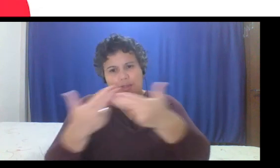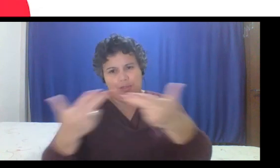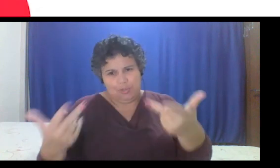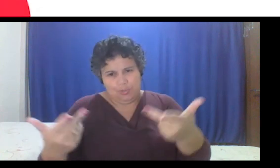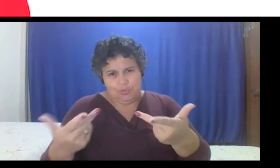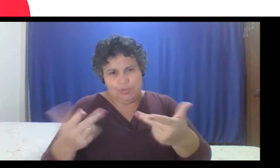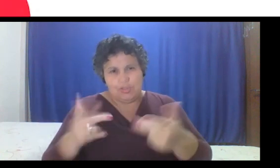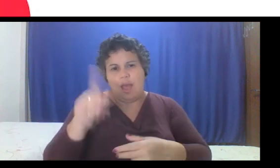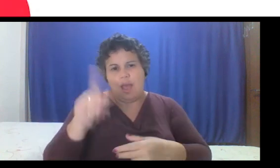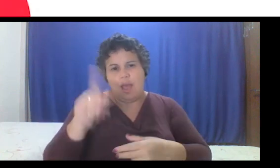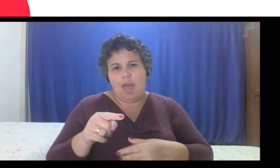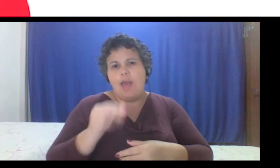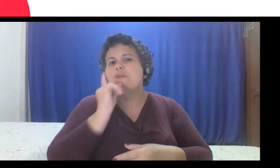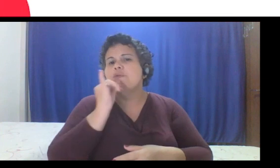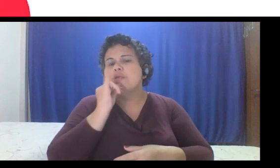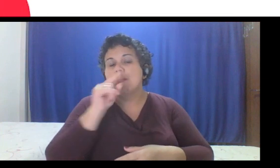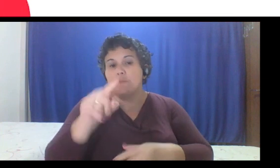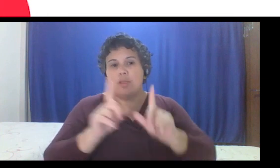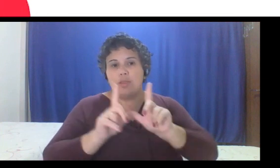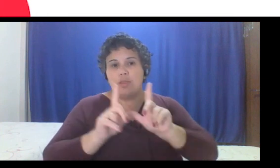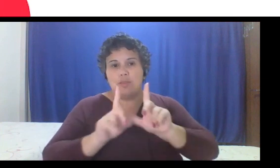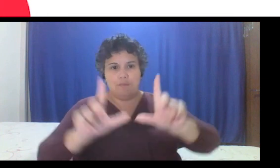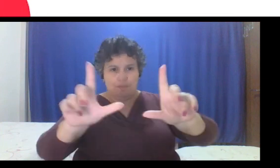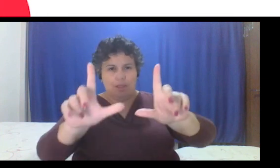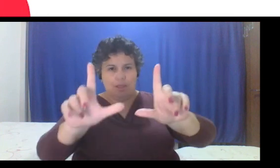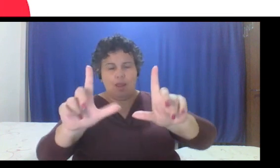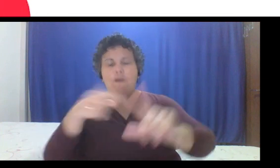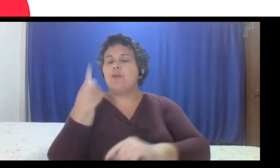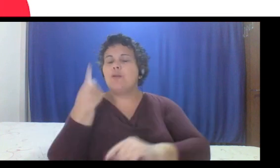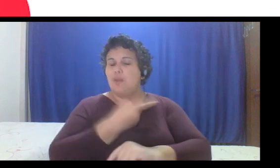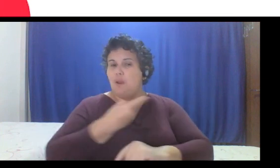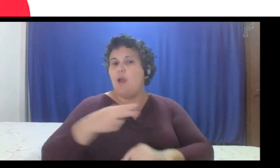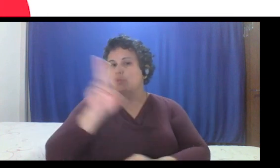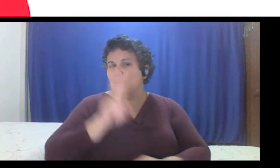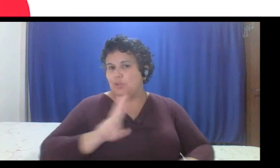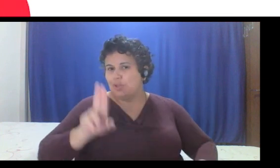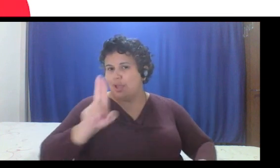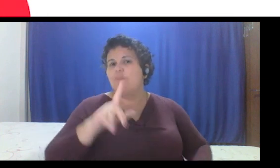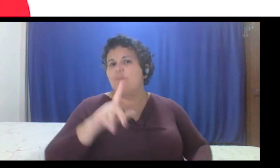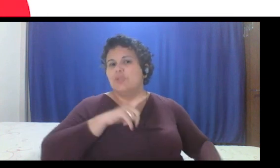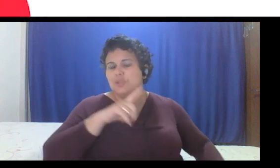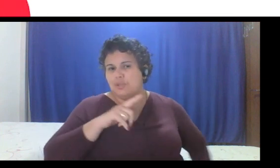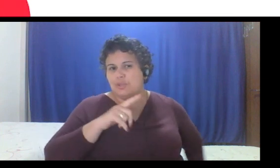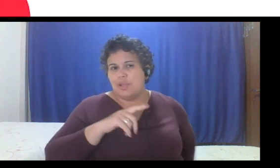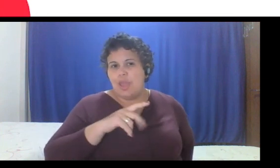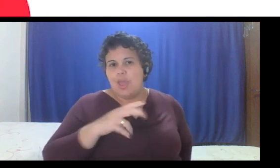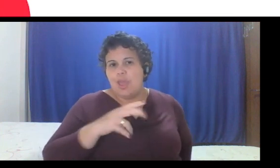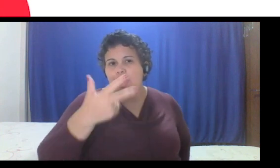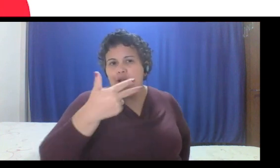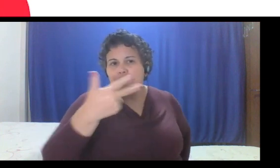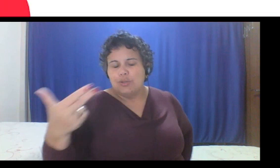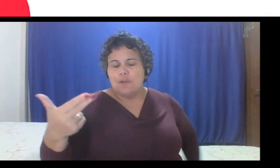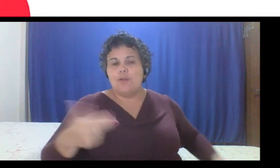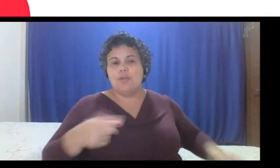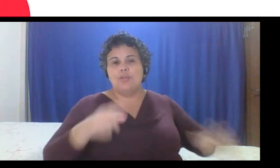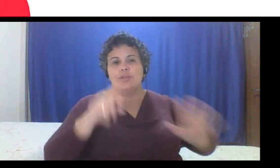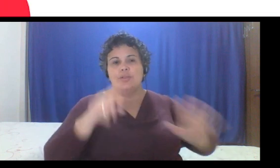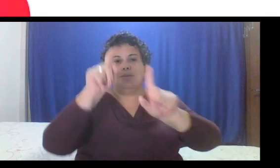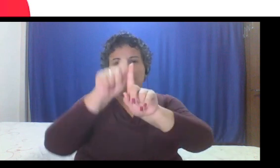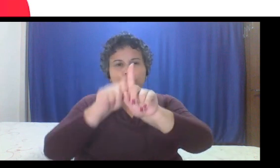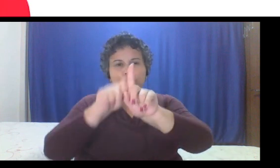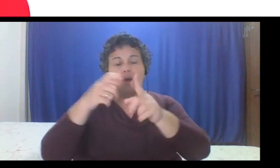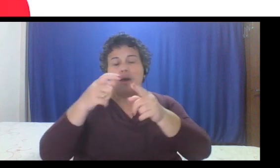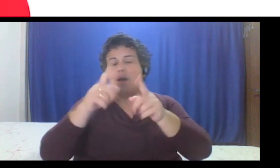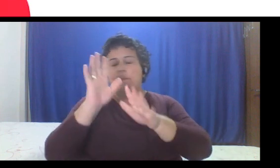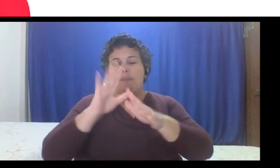Trouxe um exemplo de um painel que, inclusive, a gente usa e tem lá a quantidade de deploys por semana, né, gente, a gente passa